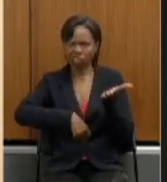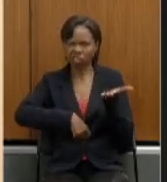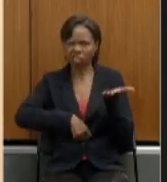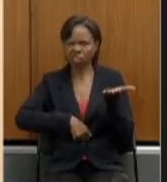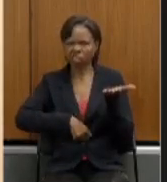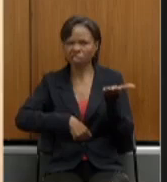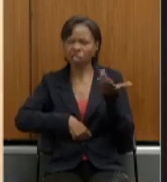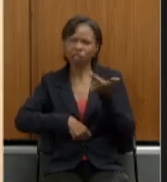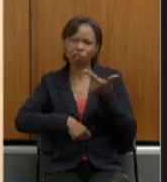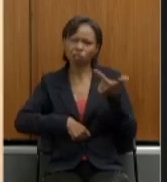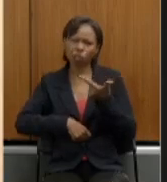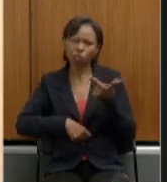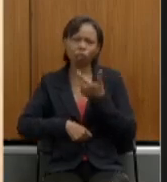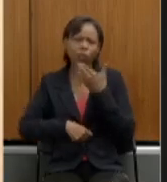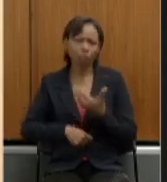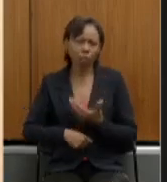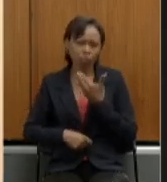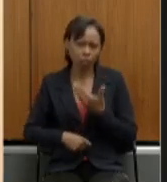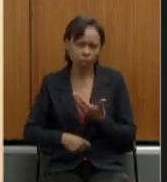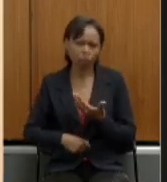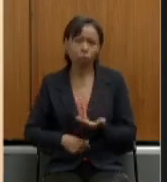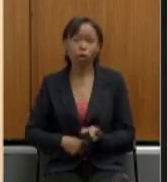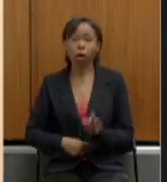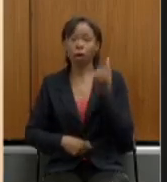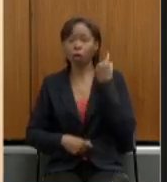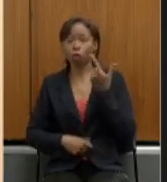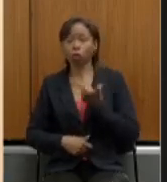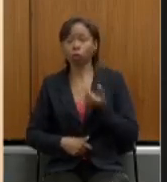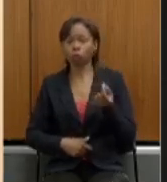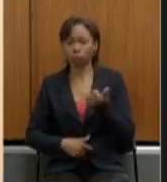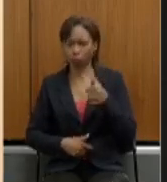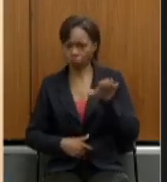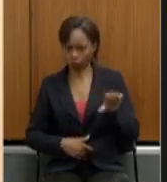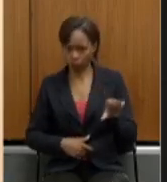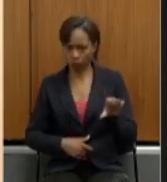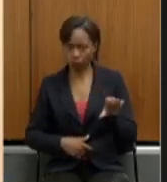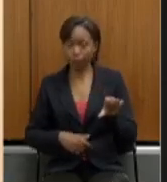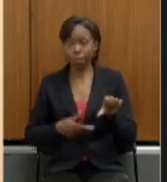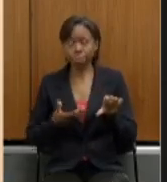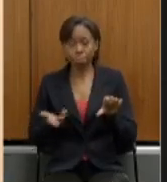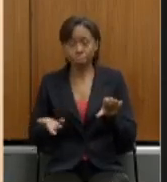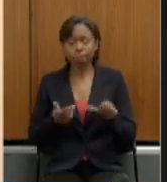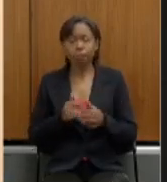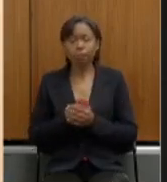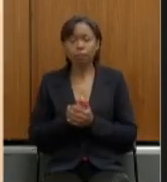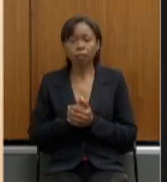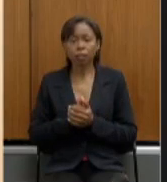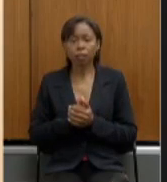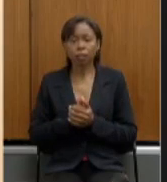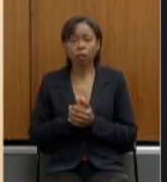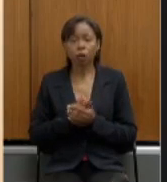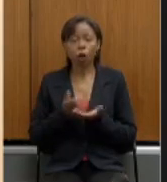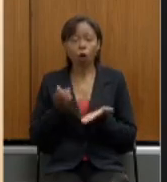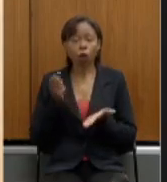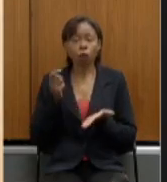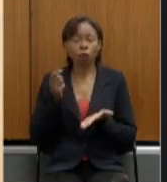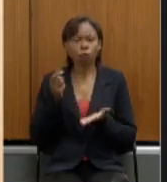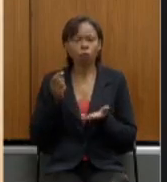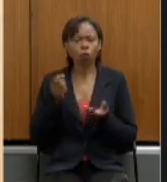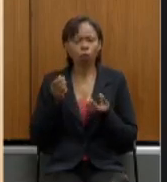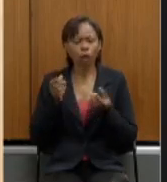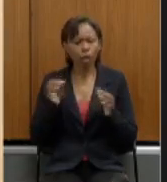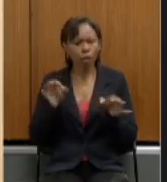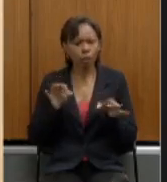22 de dezembro ainda de 2019 estabelecendo a alíquota nos exatos